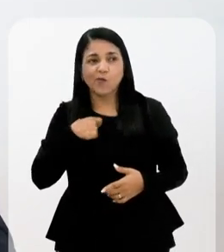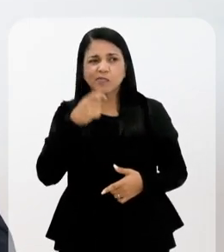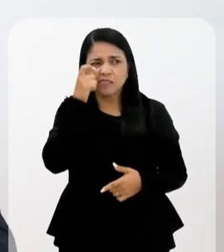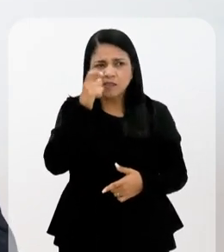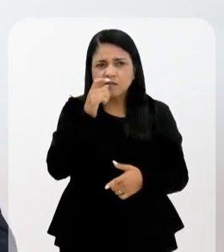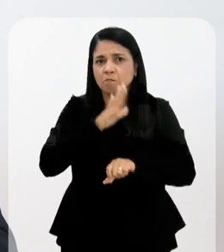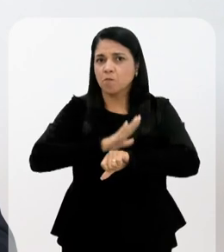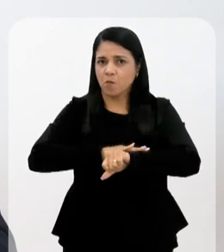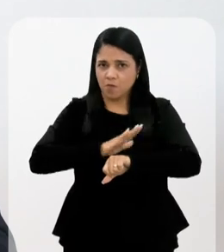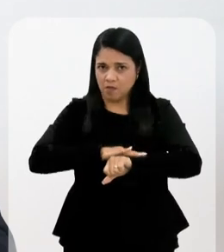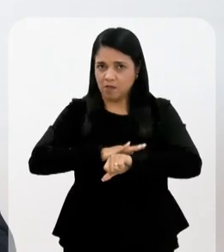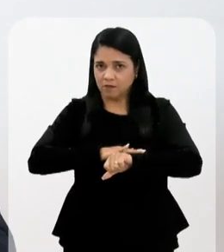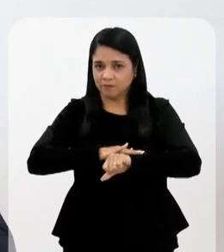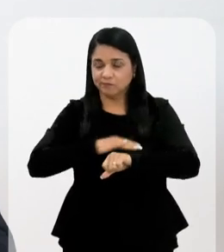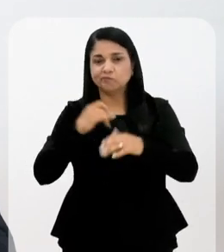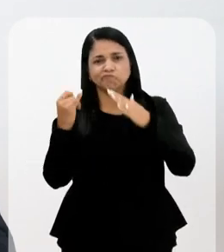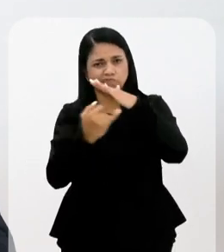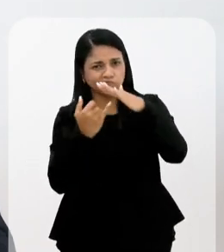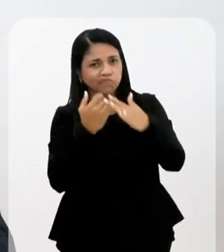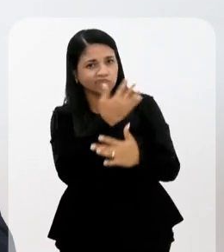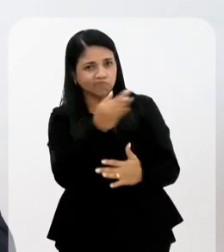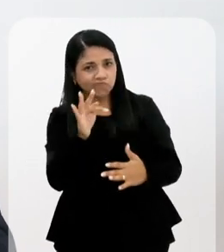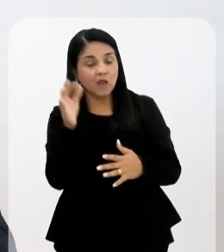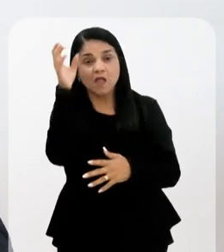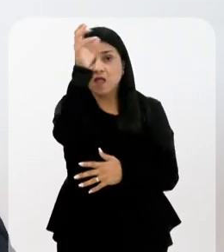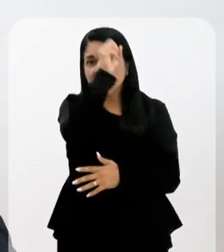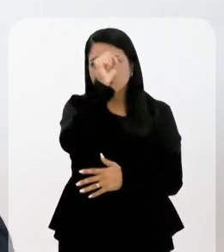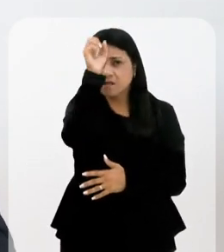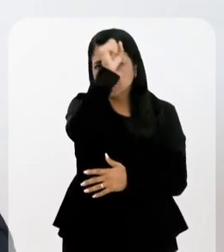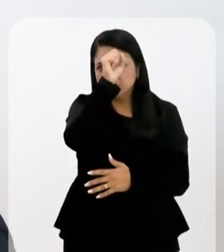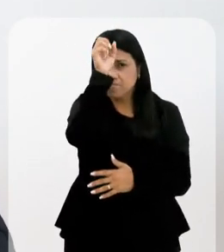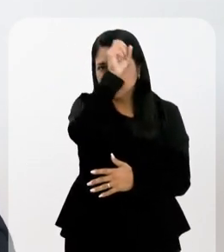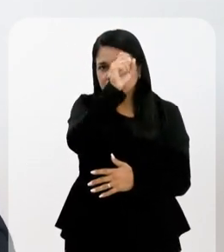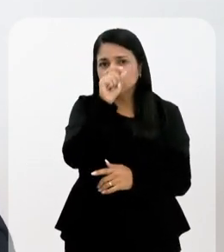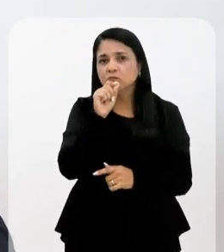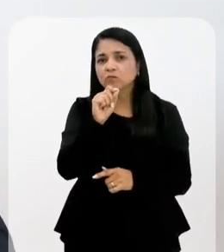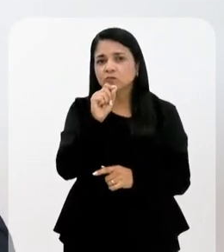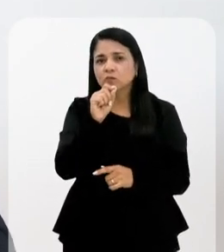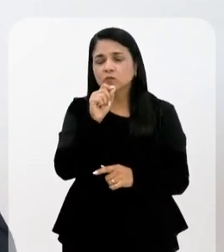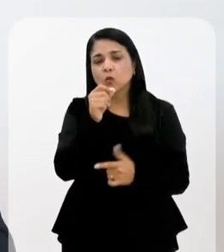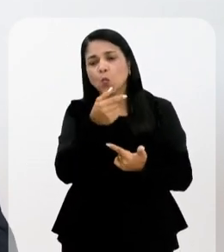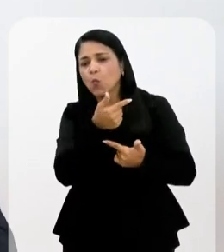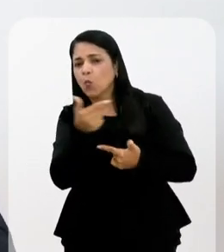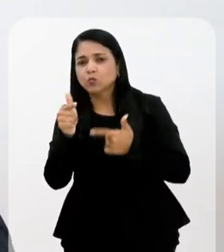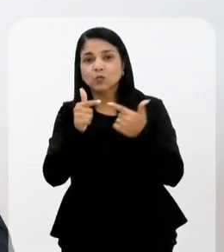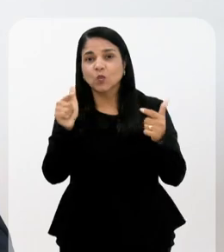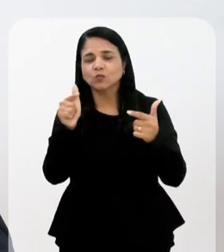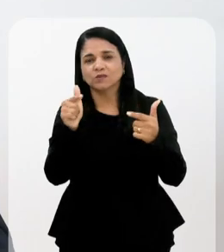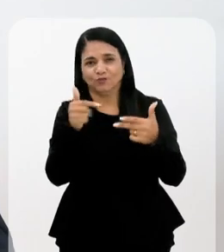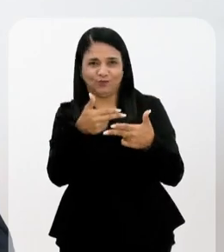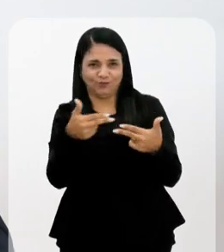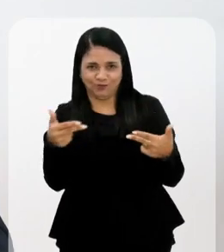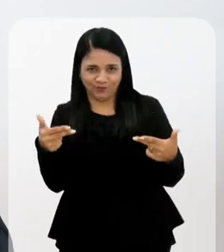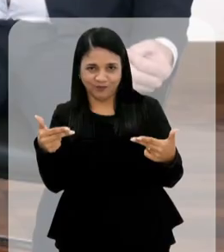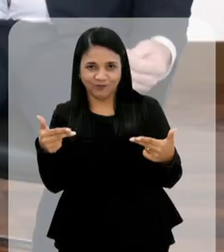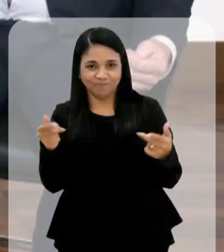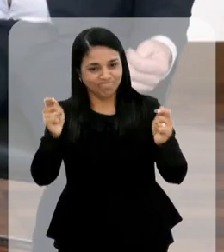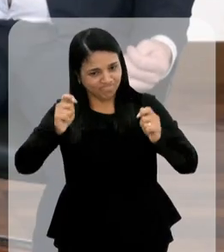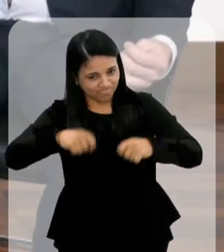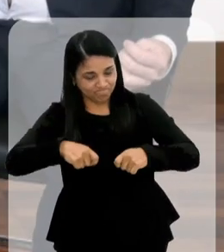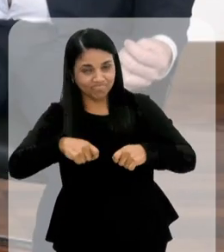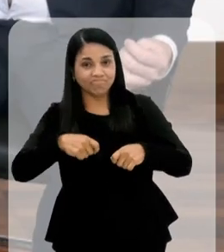interessante para a gente, né? Assim, acho que a gente, Instituto, também aprendeu, né, outras possibilidades, né?